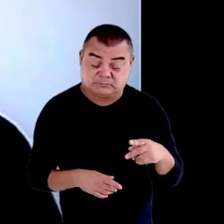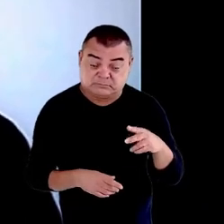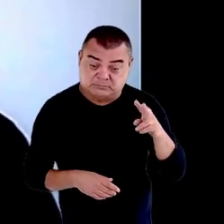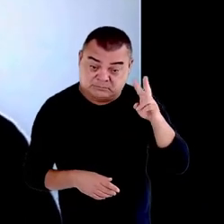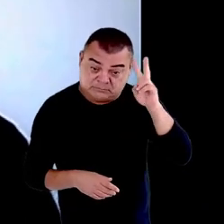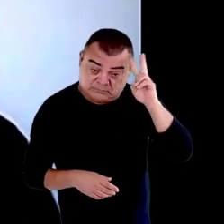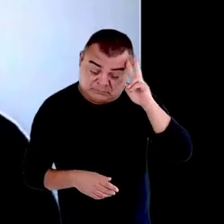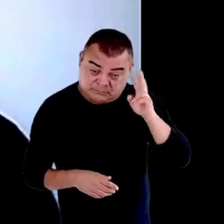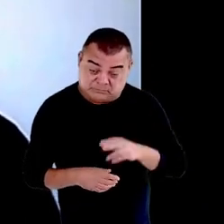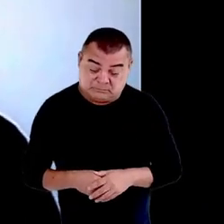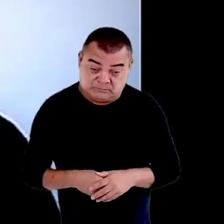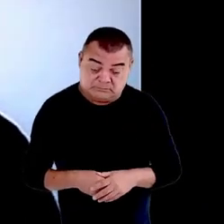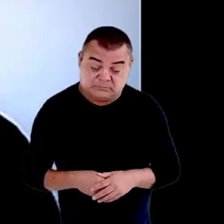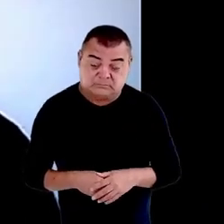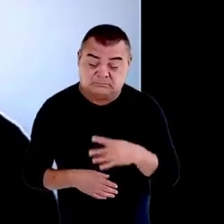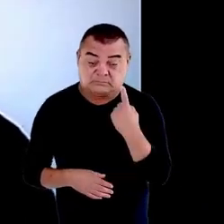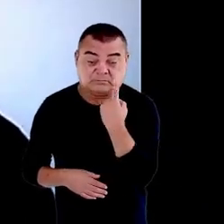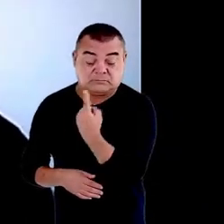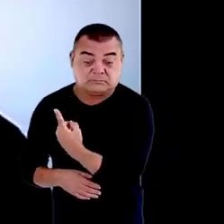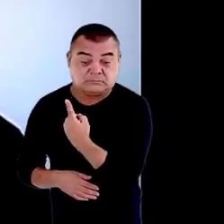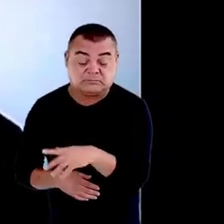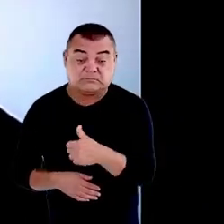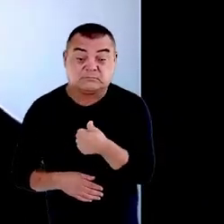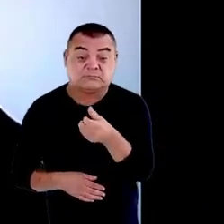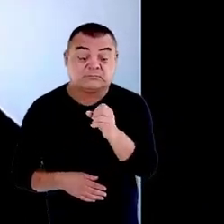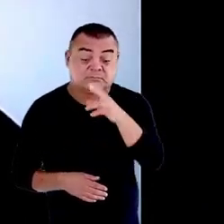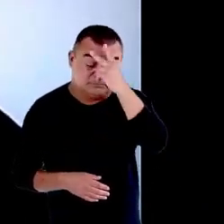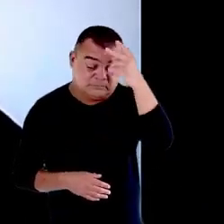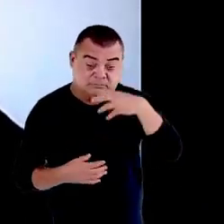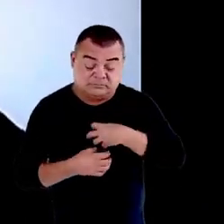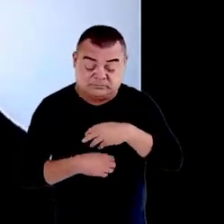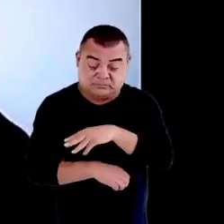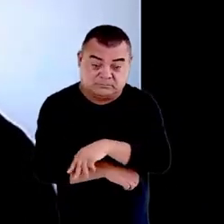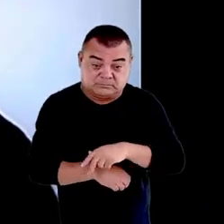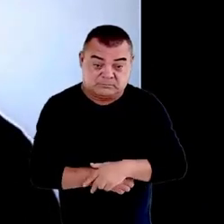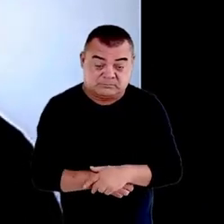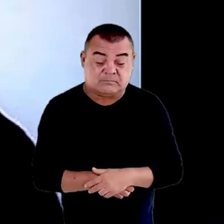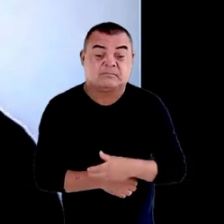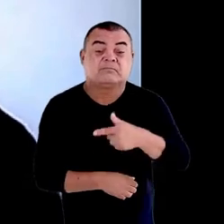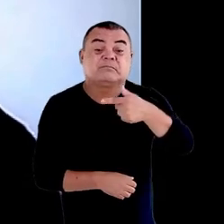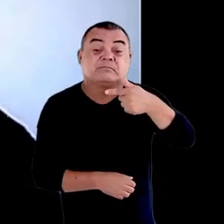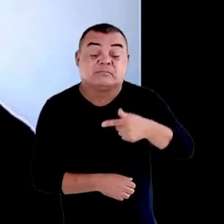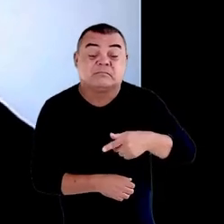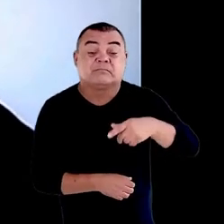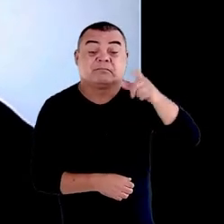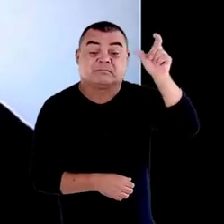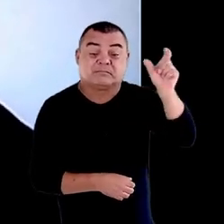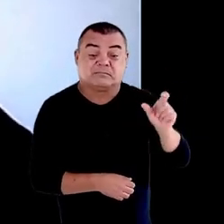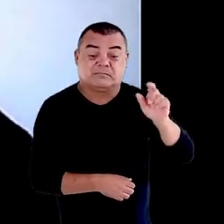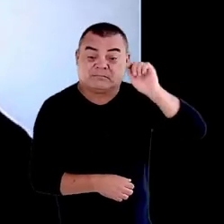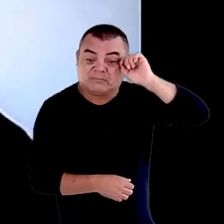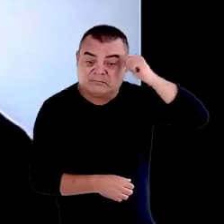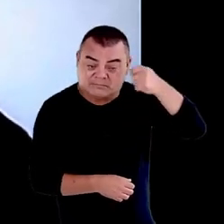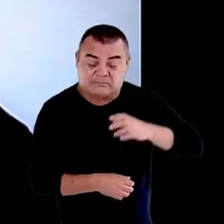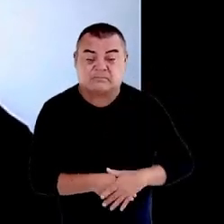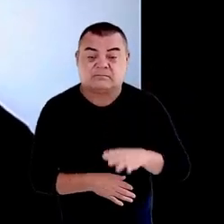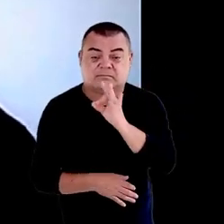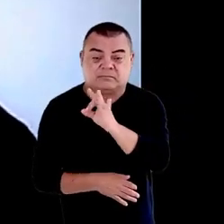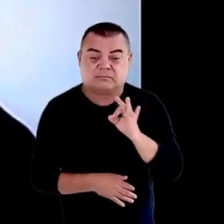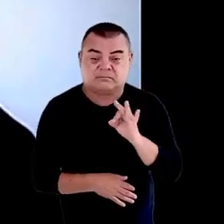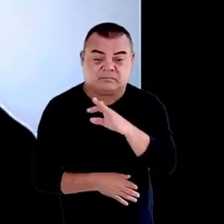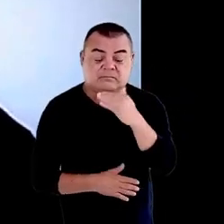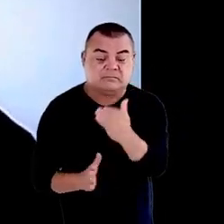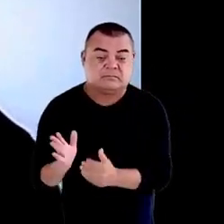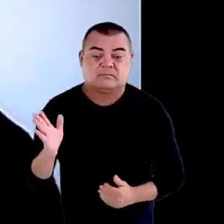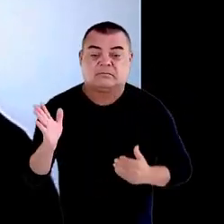10 pessoas em situação de rua no nosso país, 7 são negras. Essa porcentagem aumenta para